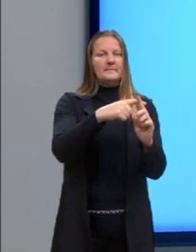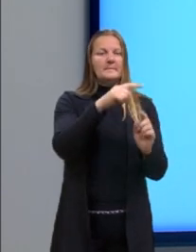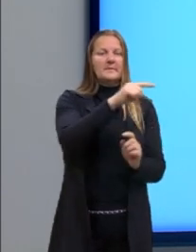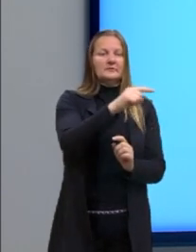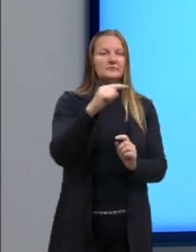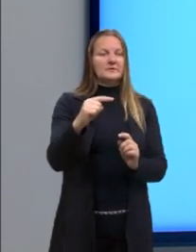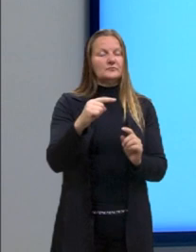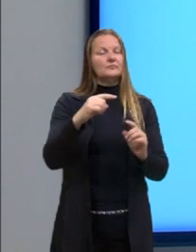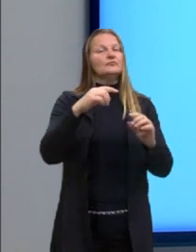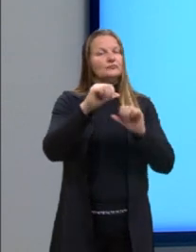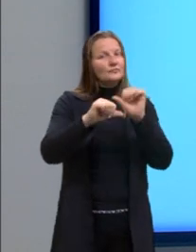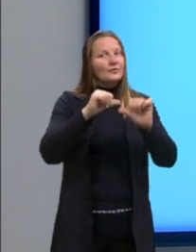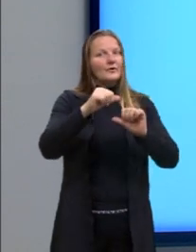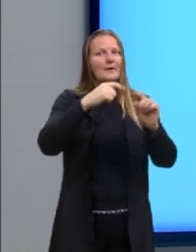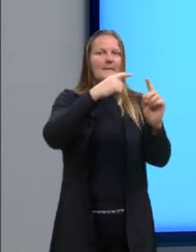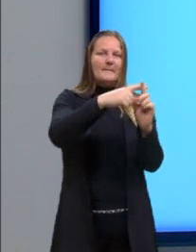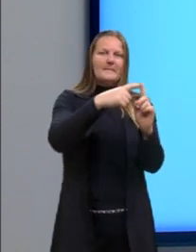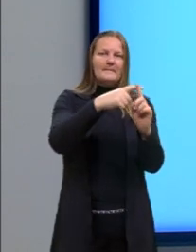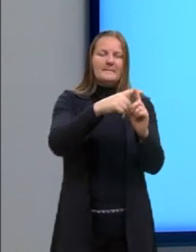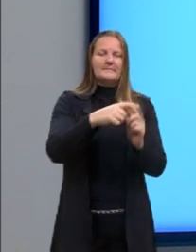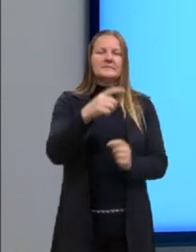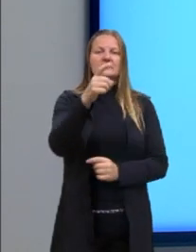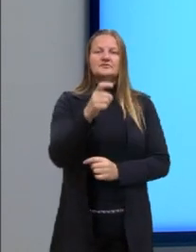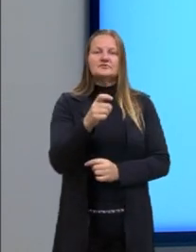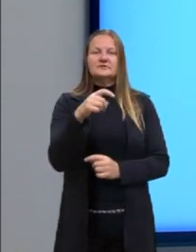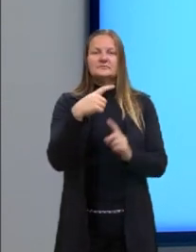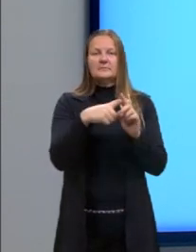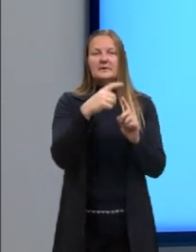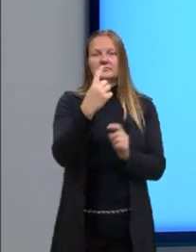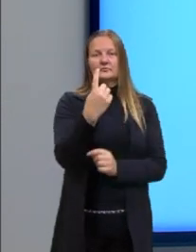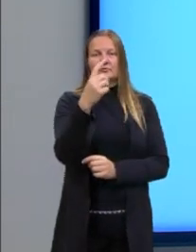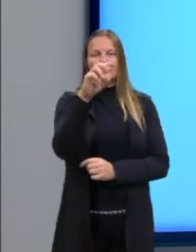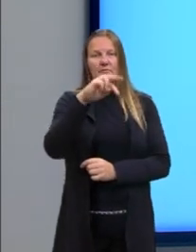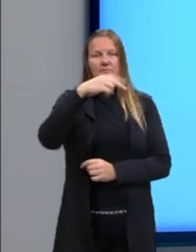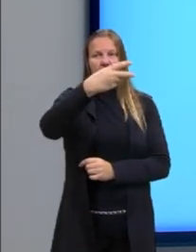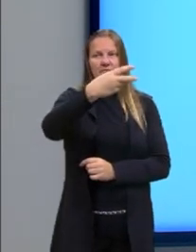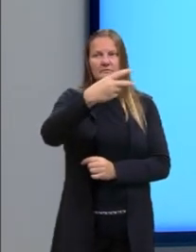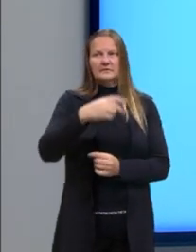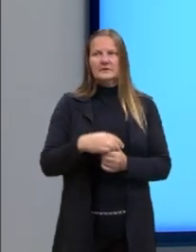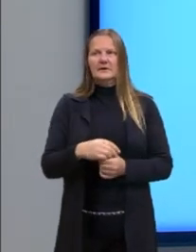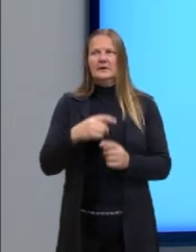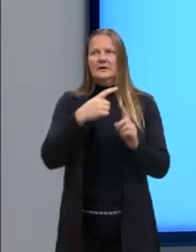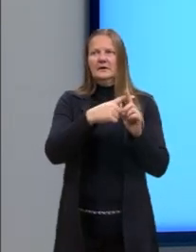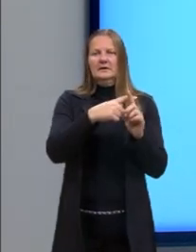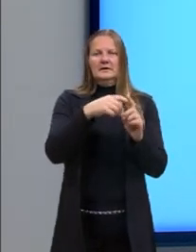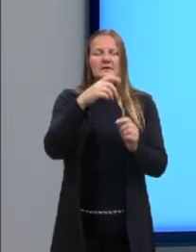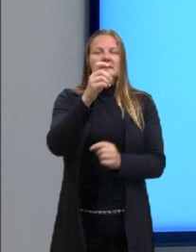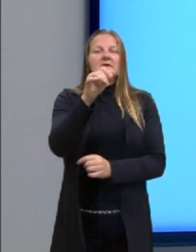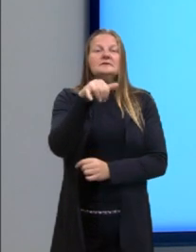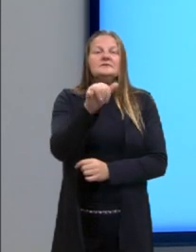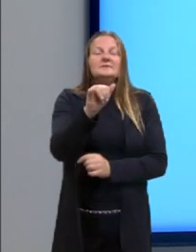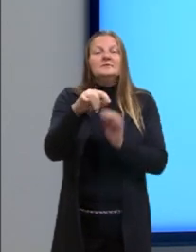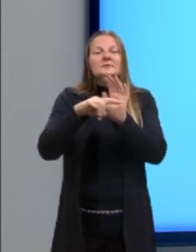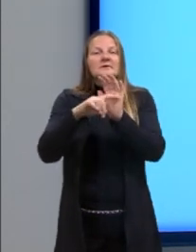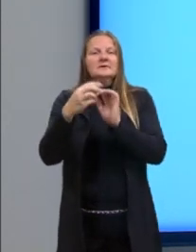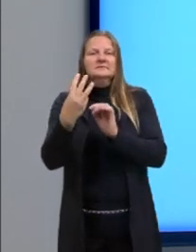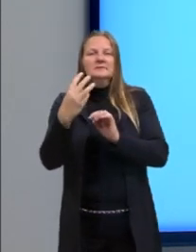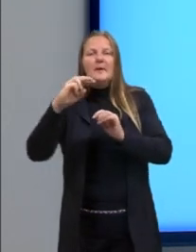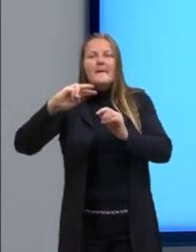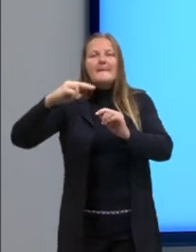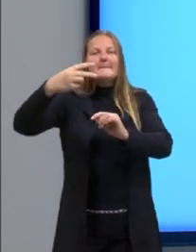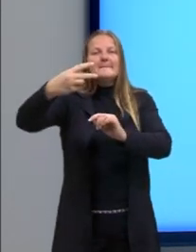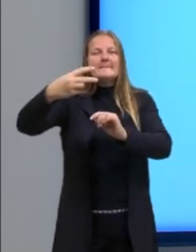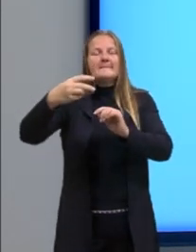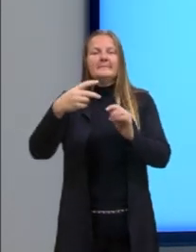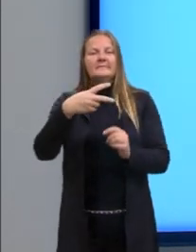mais. Então, teríamos X mais 1 ao quadrado, mais Y menos 3 ao quadrado,